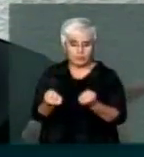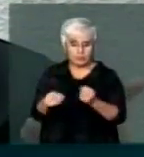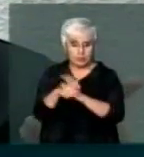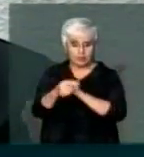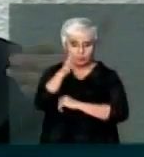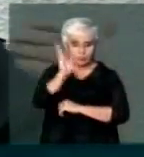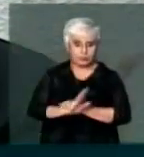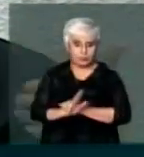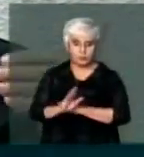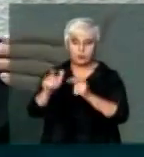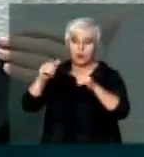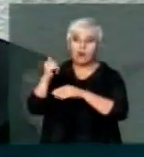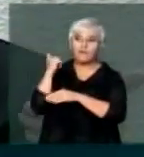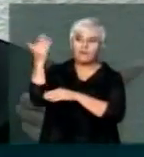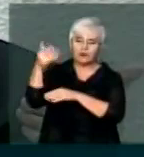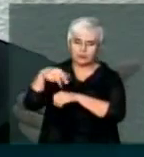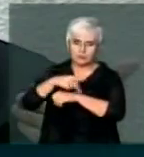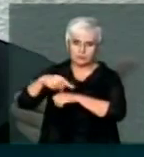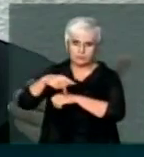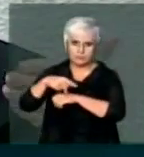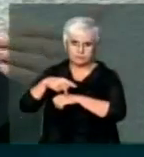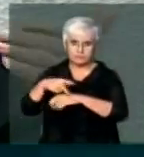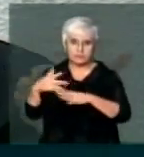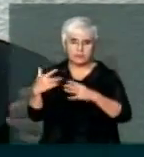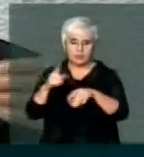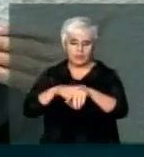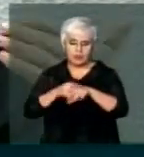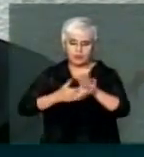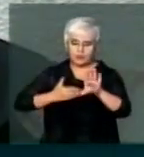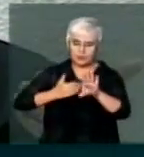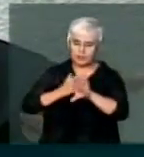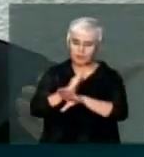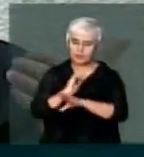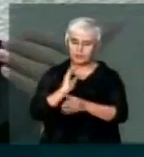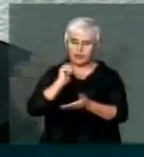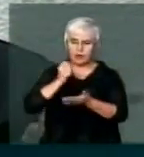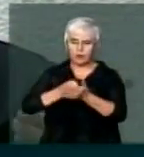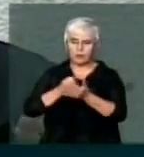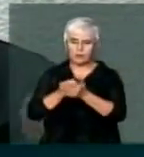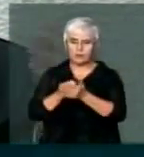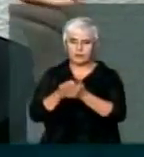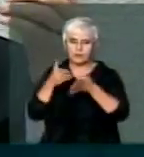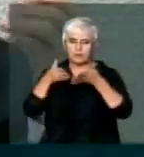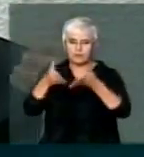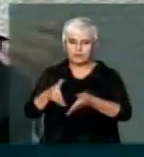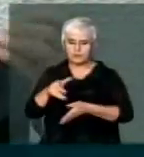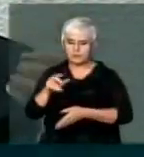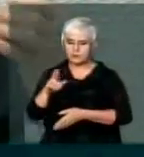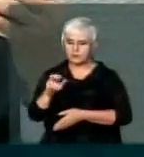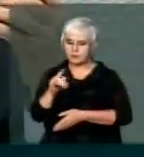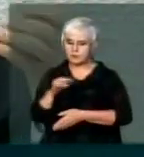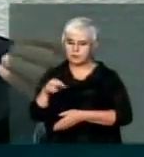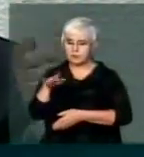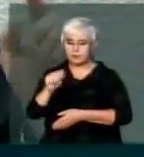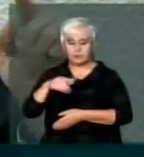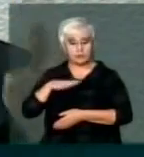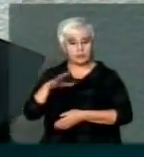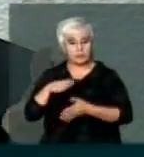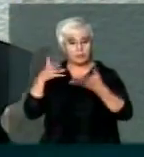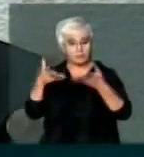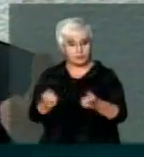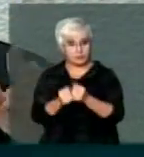exterior. E quando foi aprovada a compra da participação da refinaria, fazia parte, foi